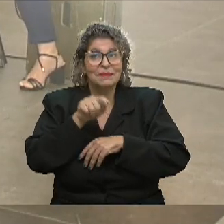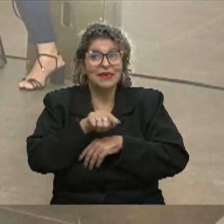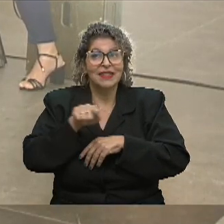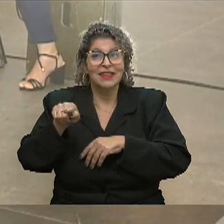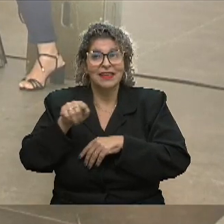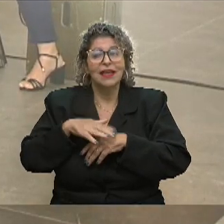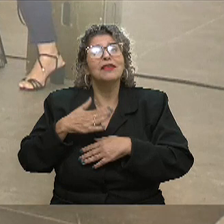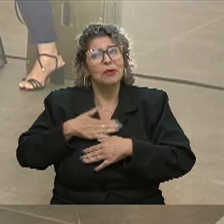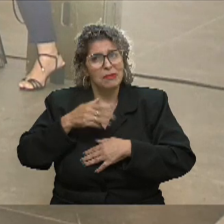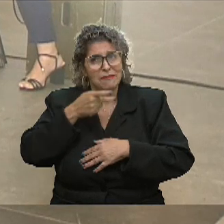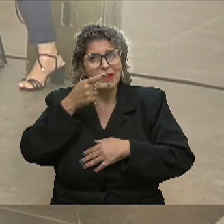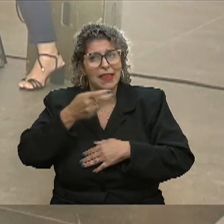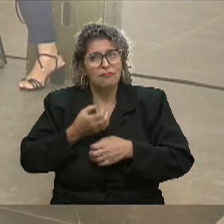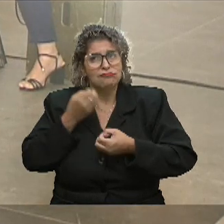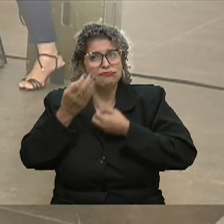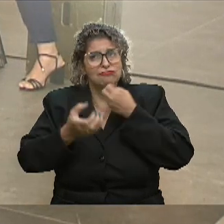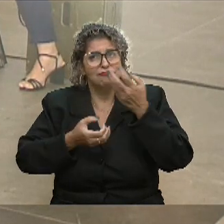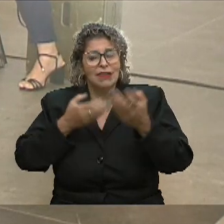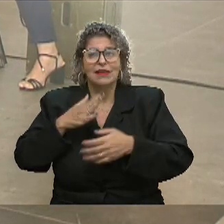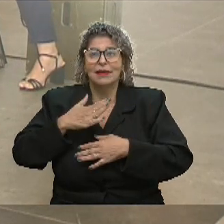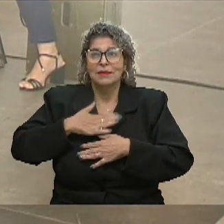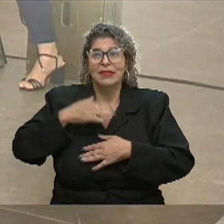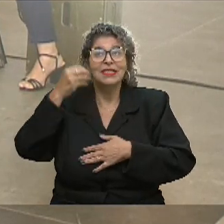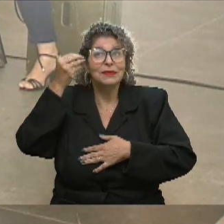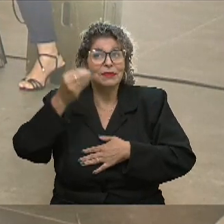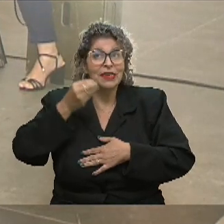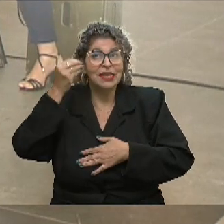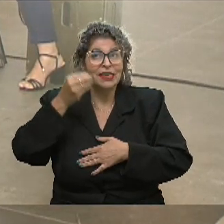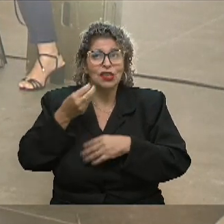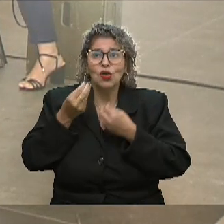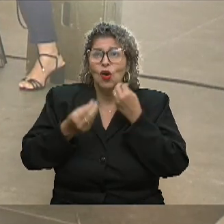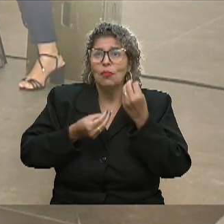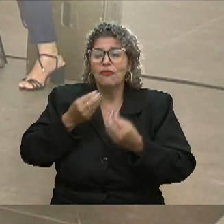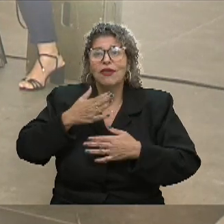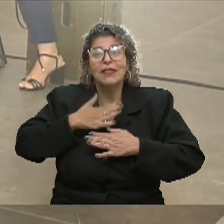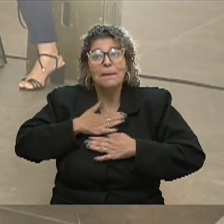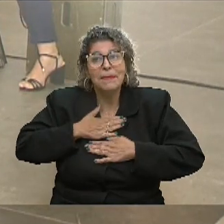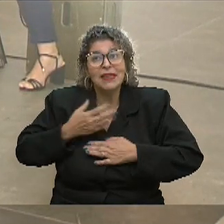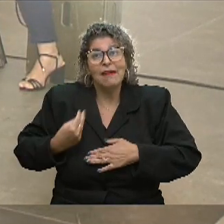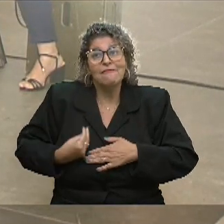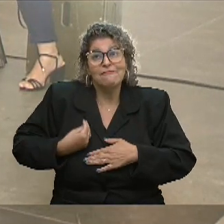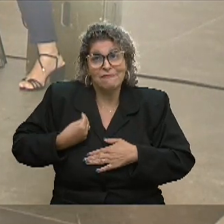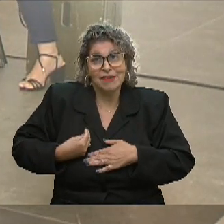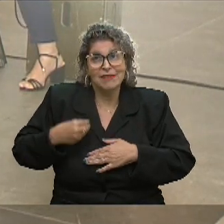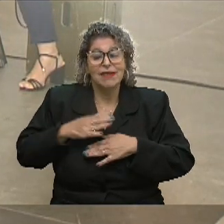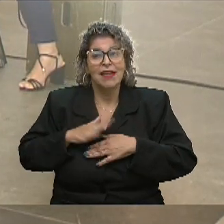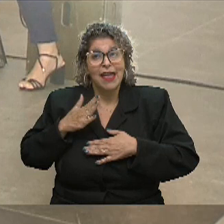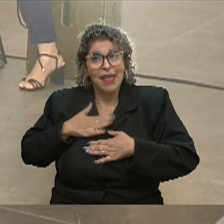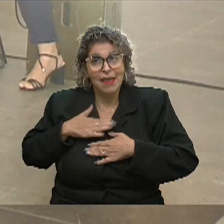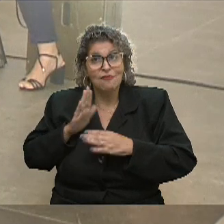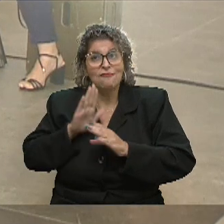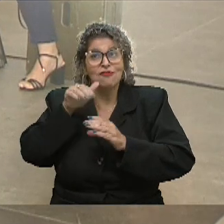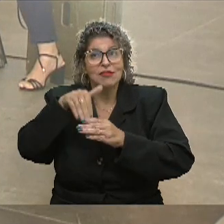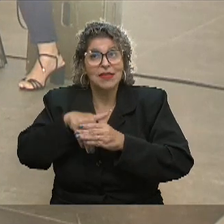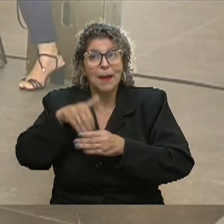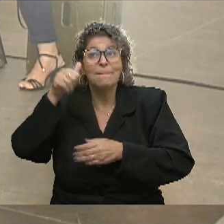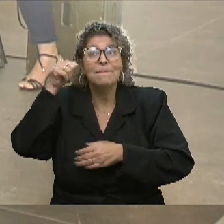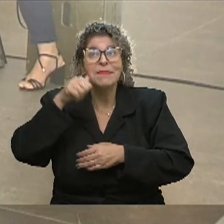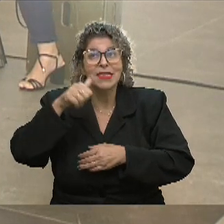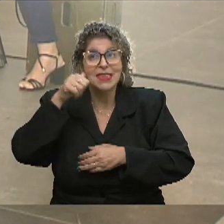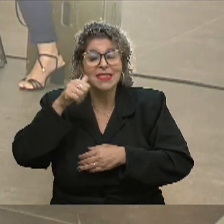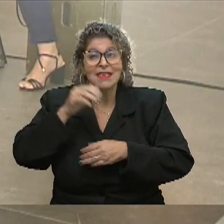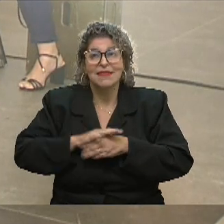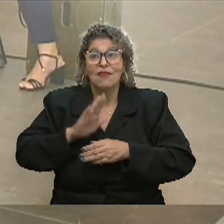da minha experiência também com a política, como é que foi iniciar para mim como eleitora, como uma mulher eleitora.